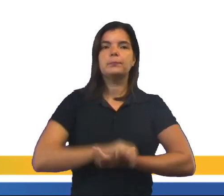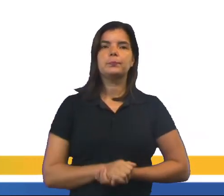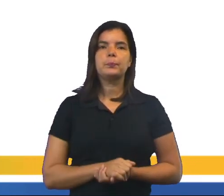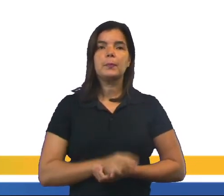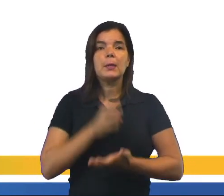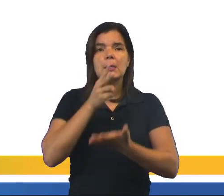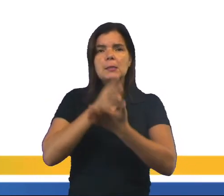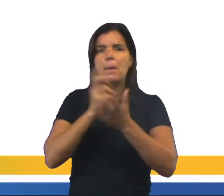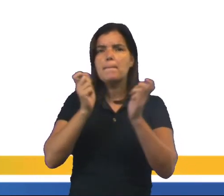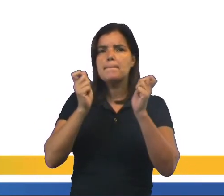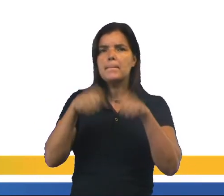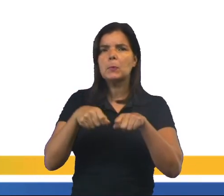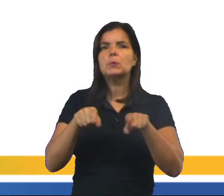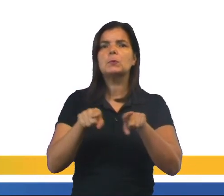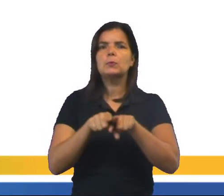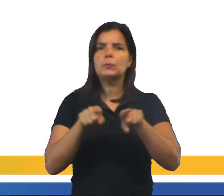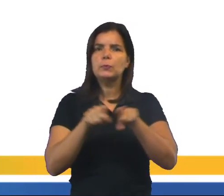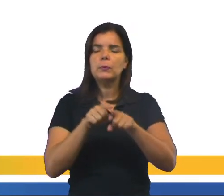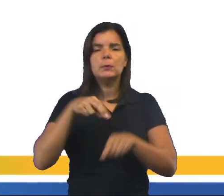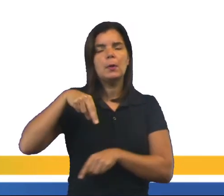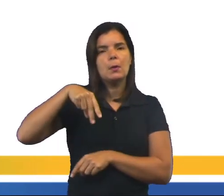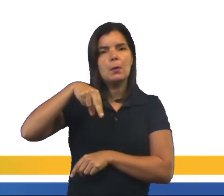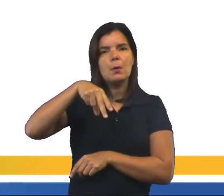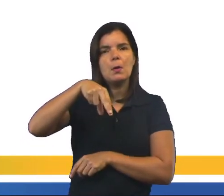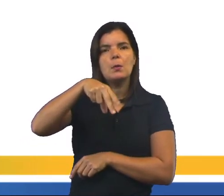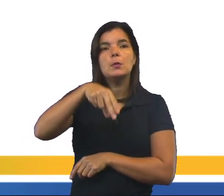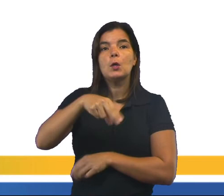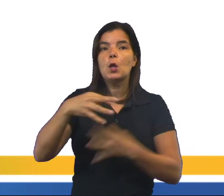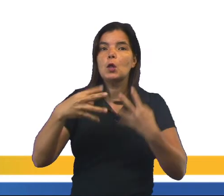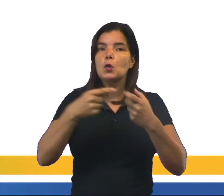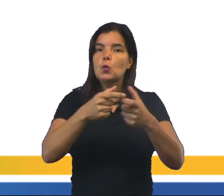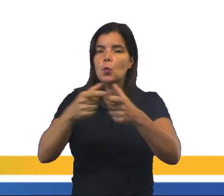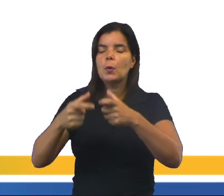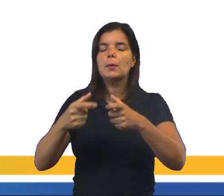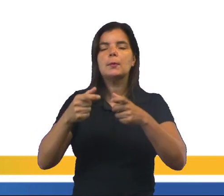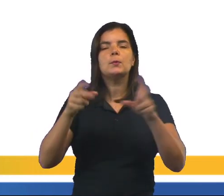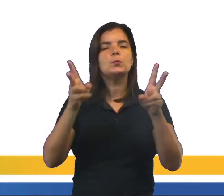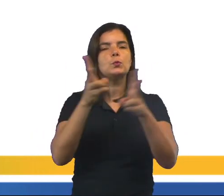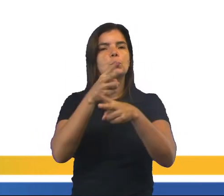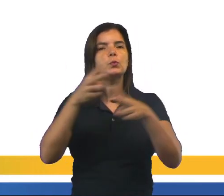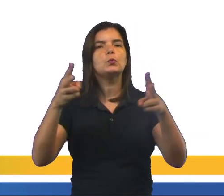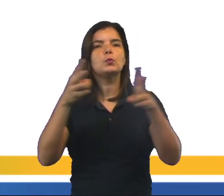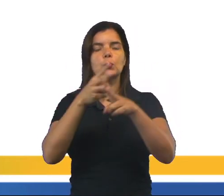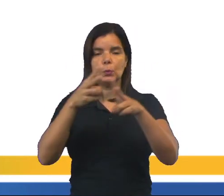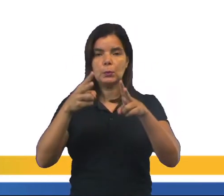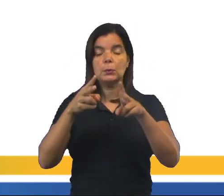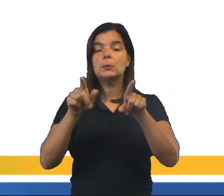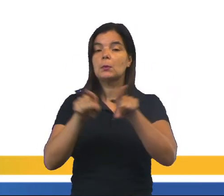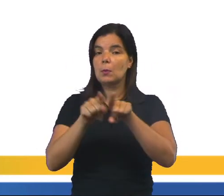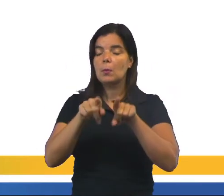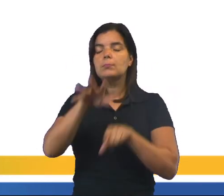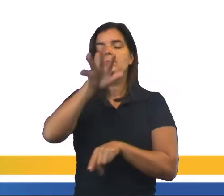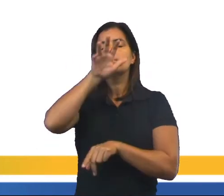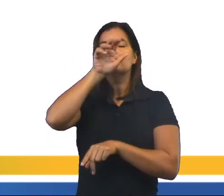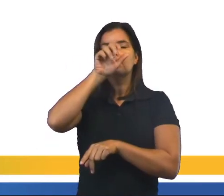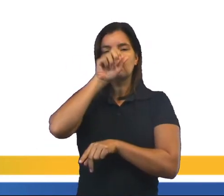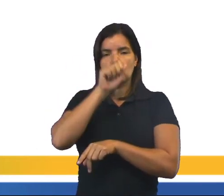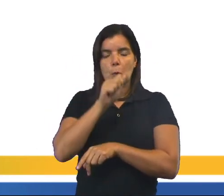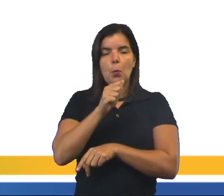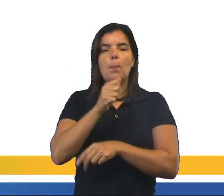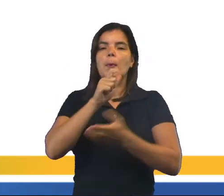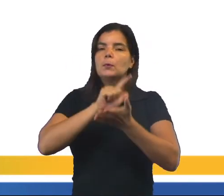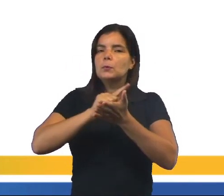Sempre que é possível fazer caminhadas em locais arejados e arborizados para você respirar um ar mais